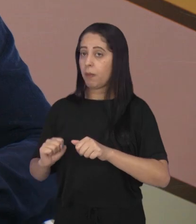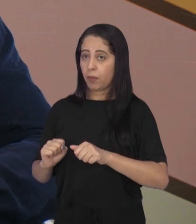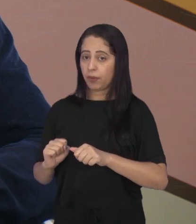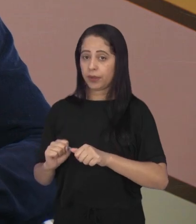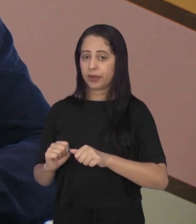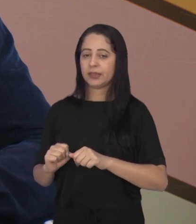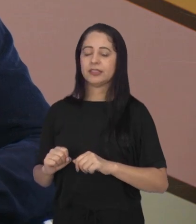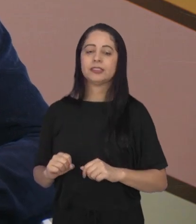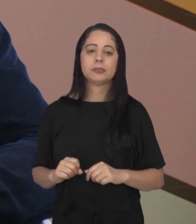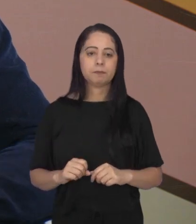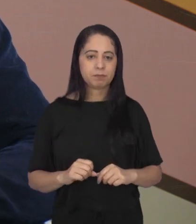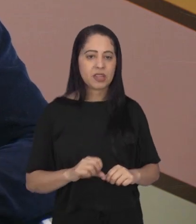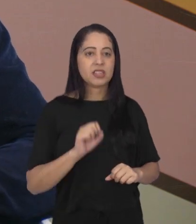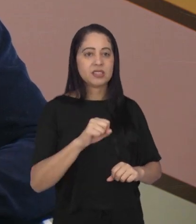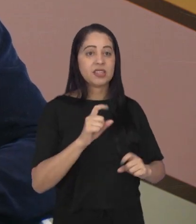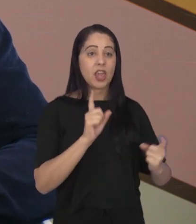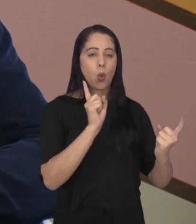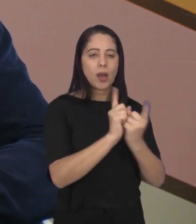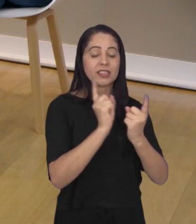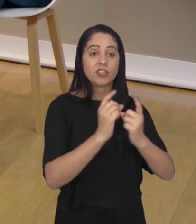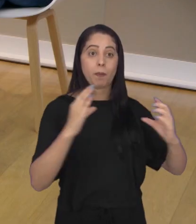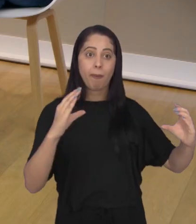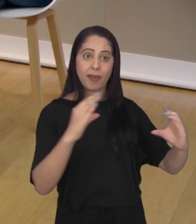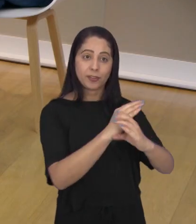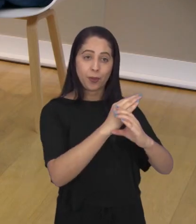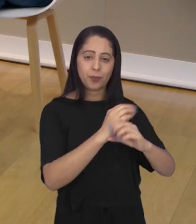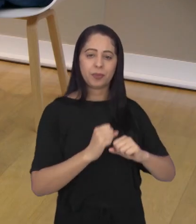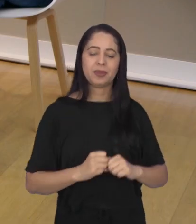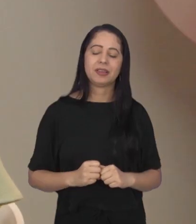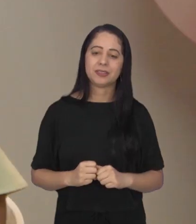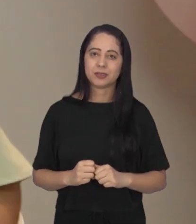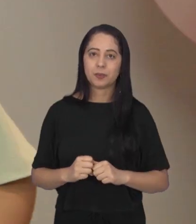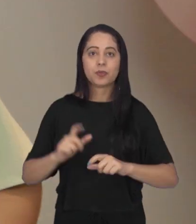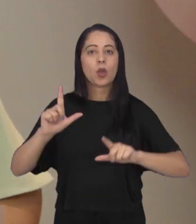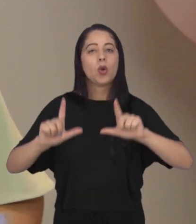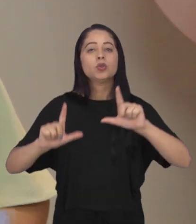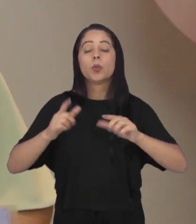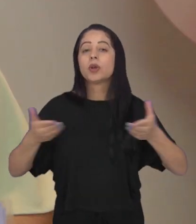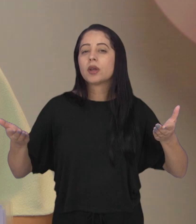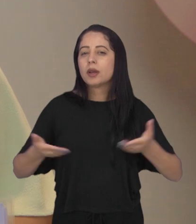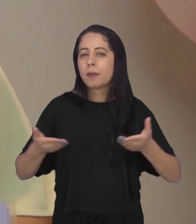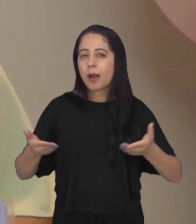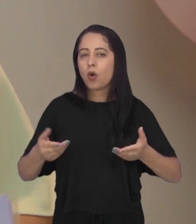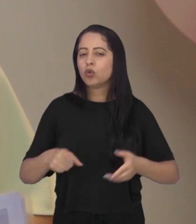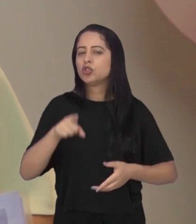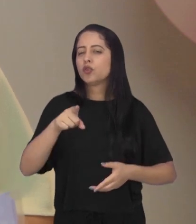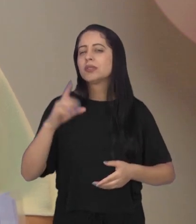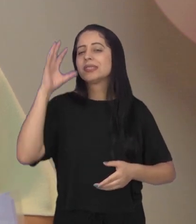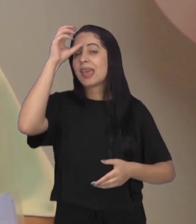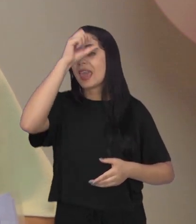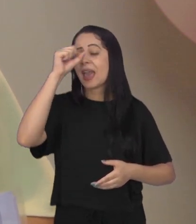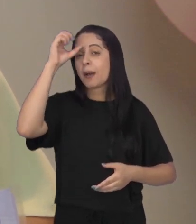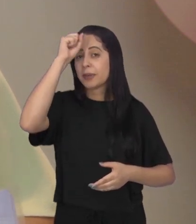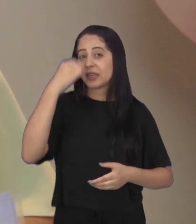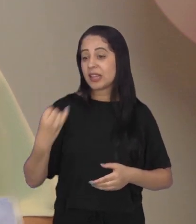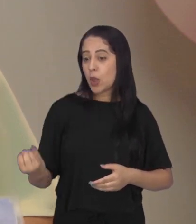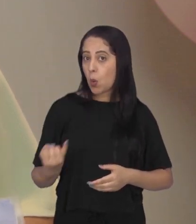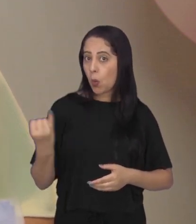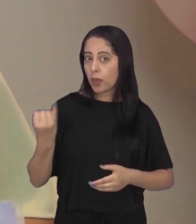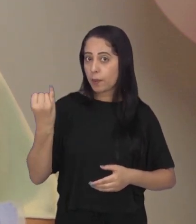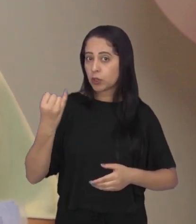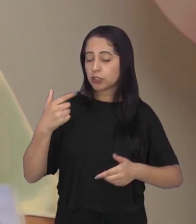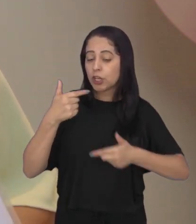esse sentimento? É um atendimento completo. No programa de hoje, conhecemos a importância do trabalho